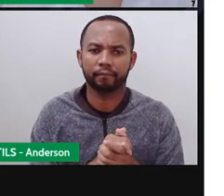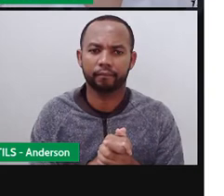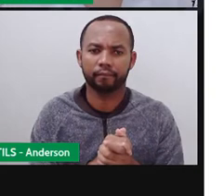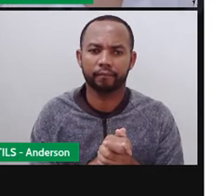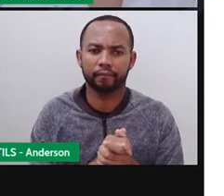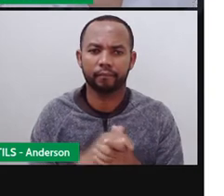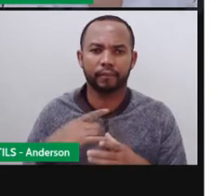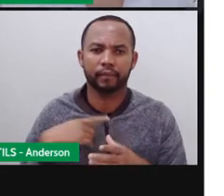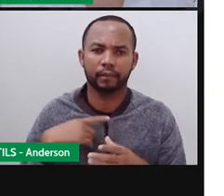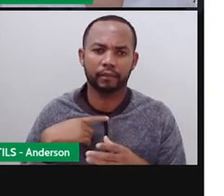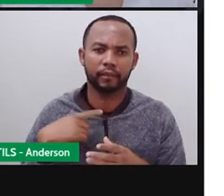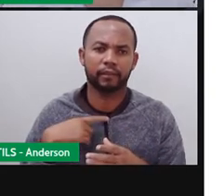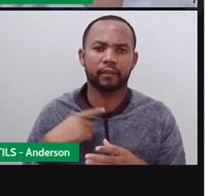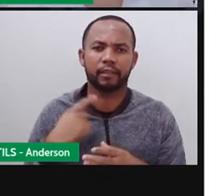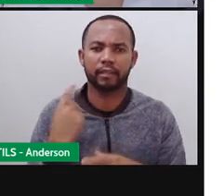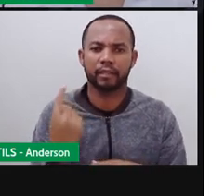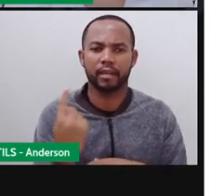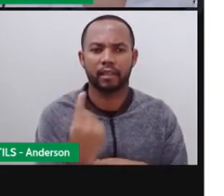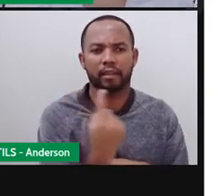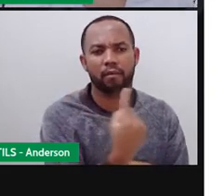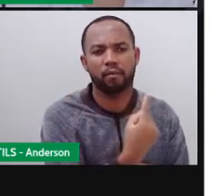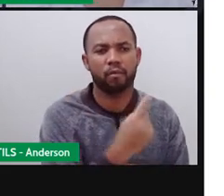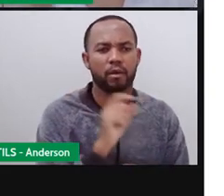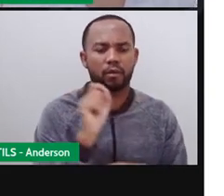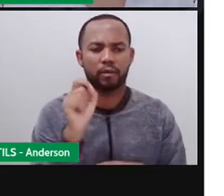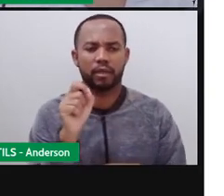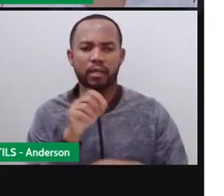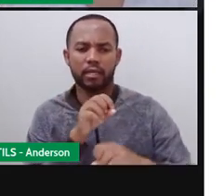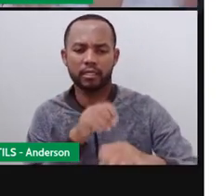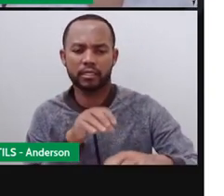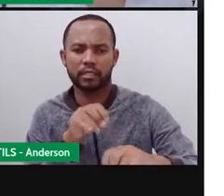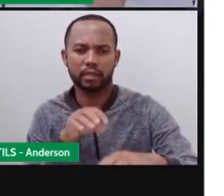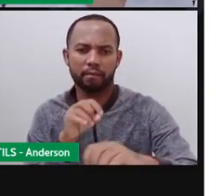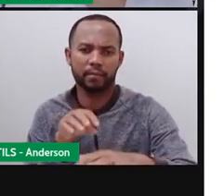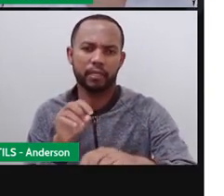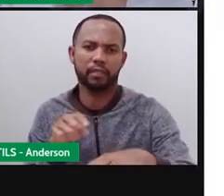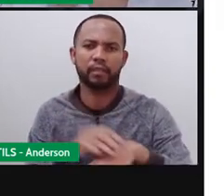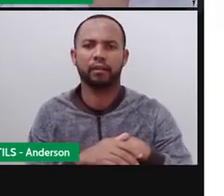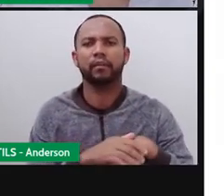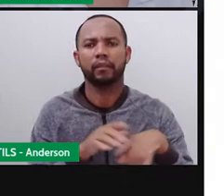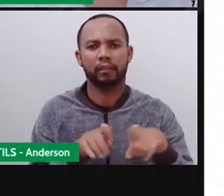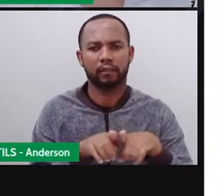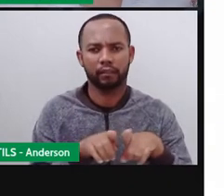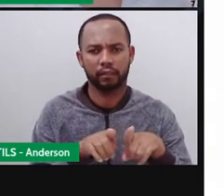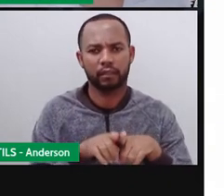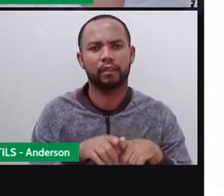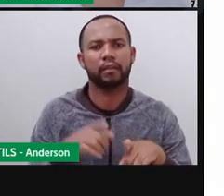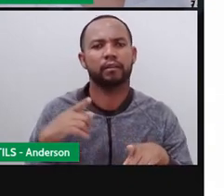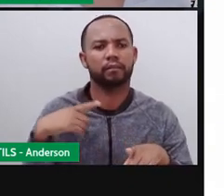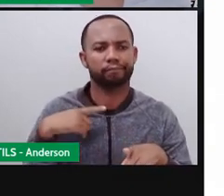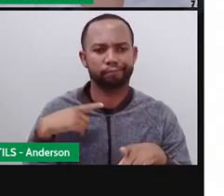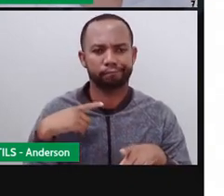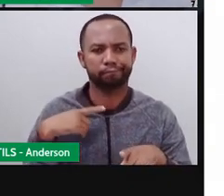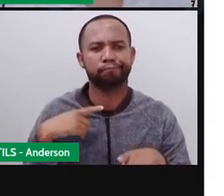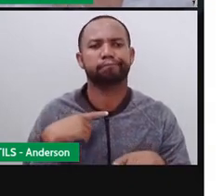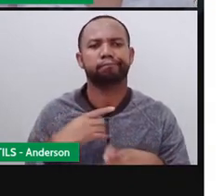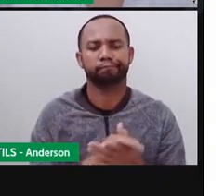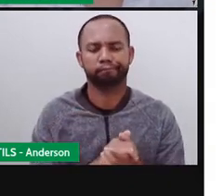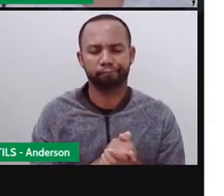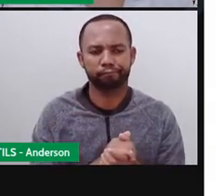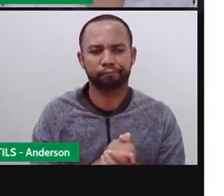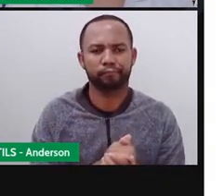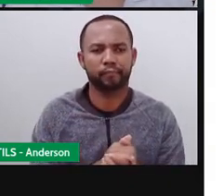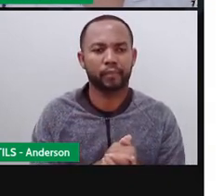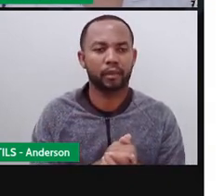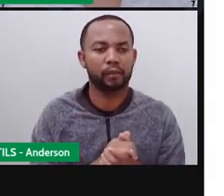Várias fábulas, cada uma com o seu ensinamento, que é chamado de moral. A gente já viu sobre isso aqui. Na verdade, tudo isso